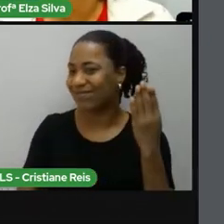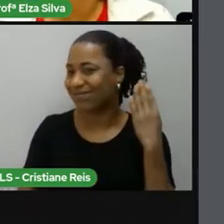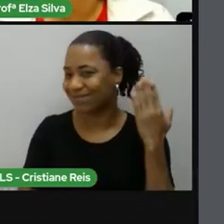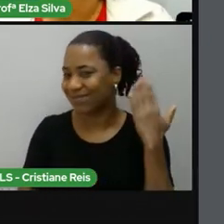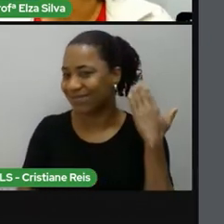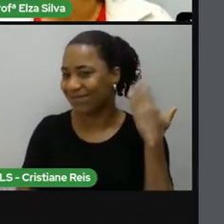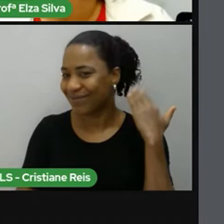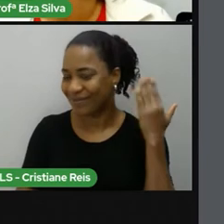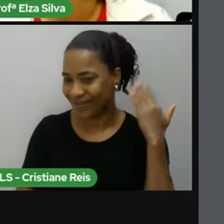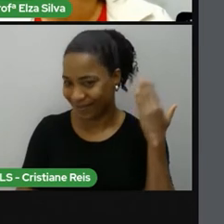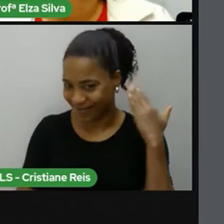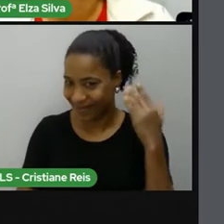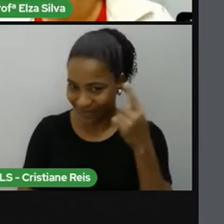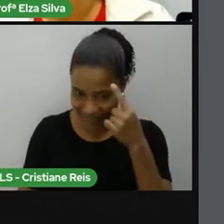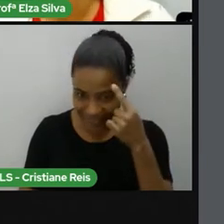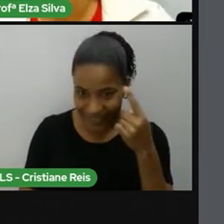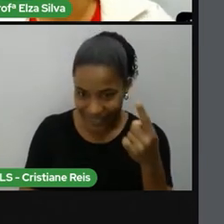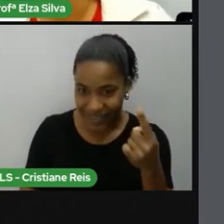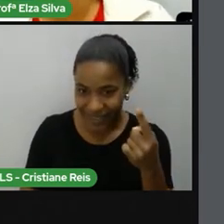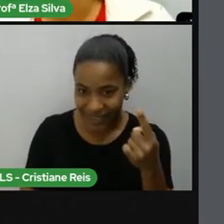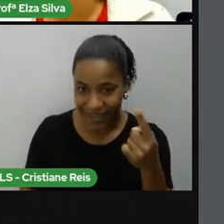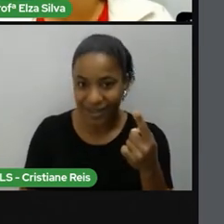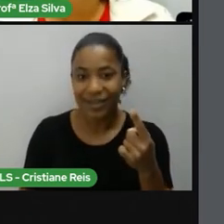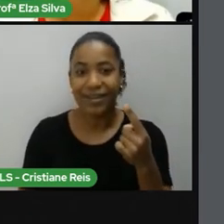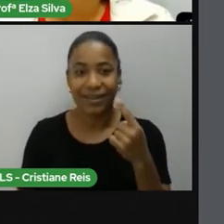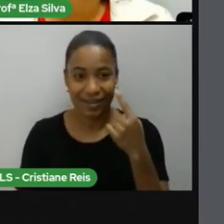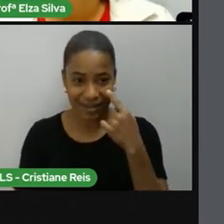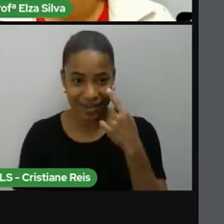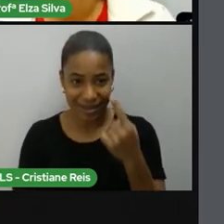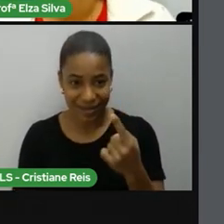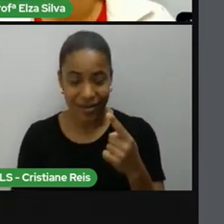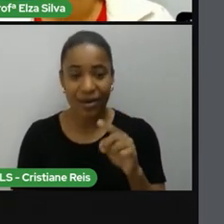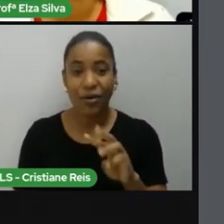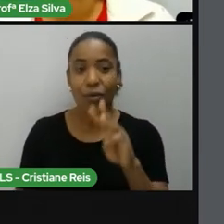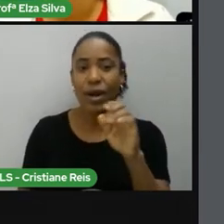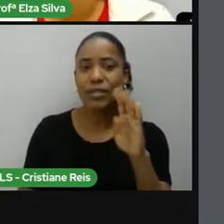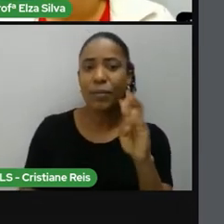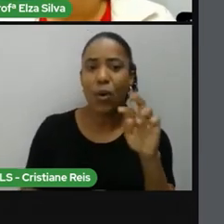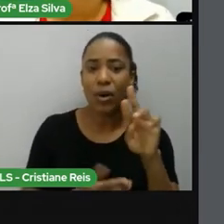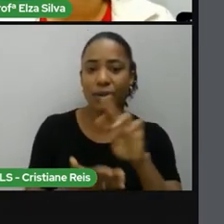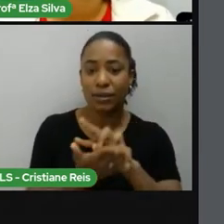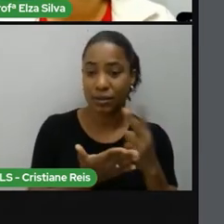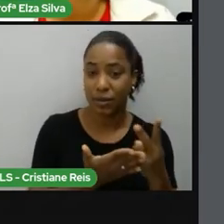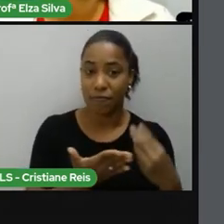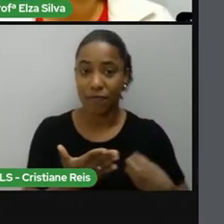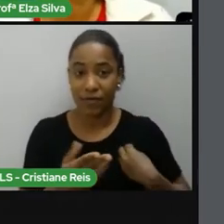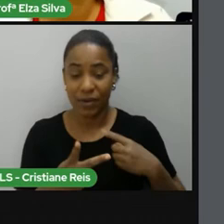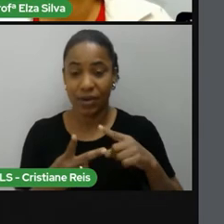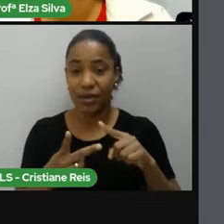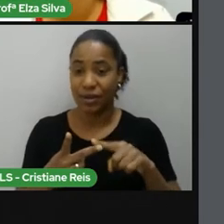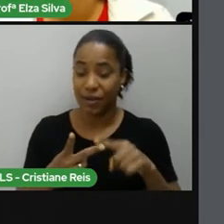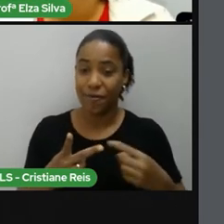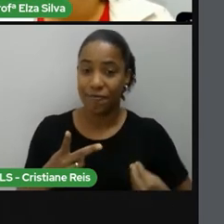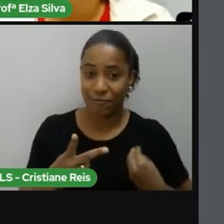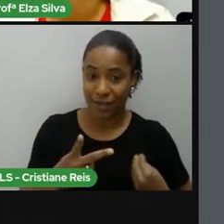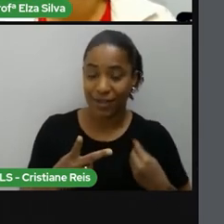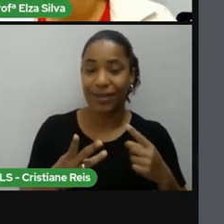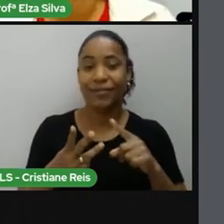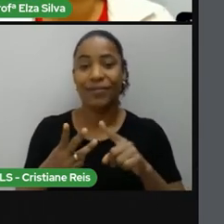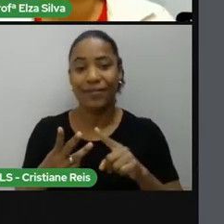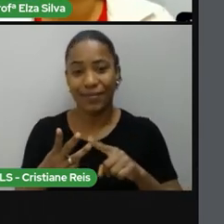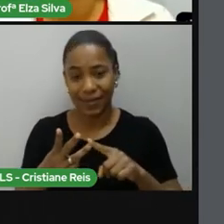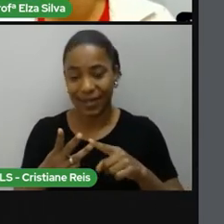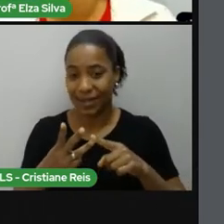simple past. Was born, nasceu, lived, viveu, was, foi,